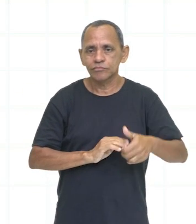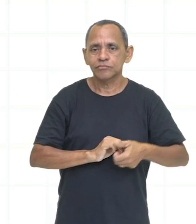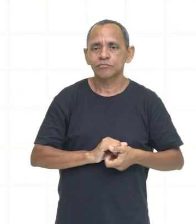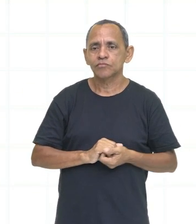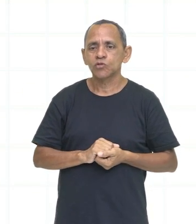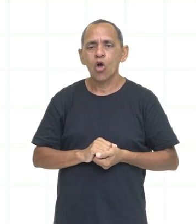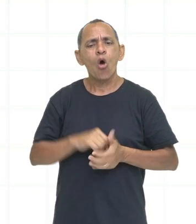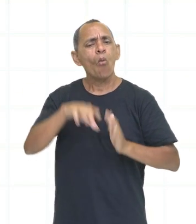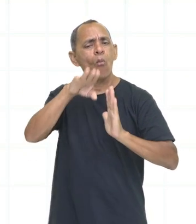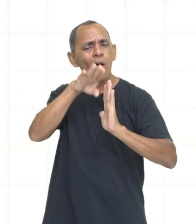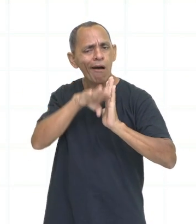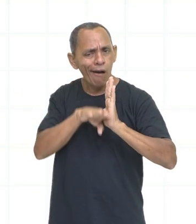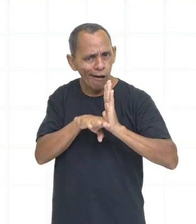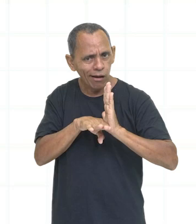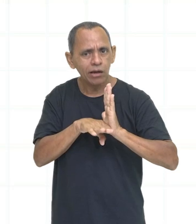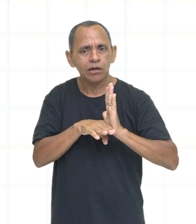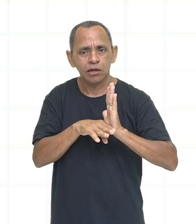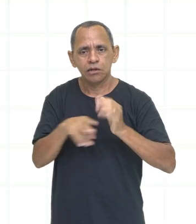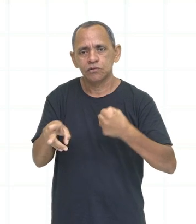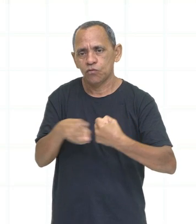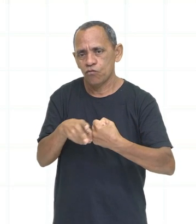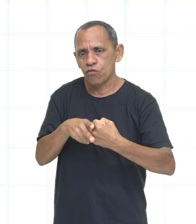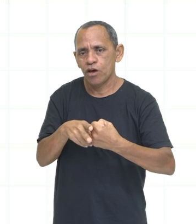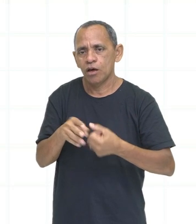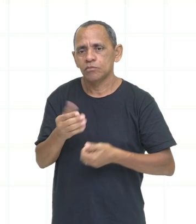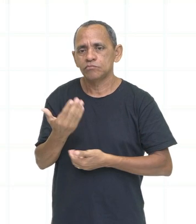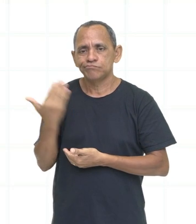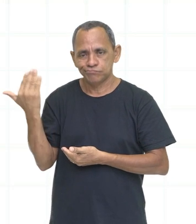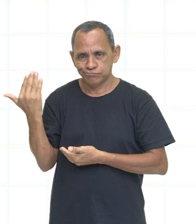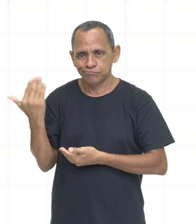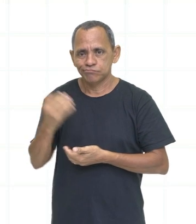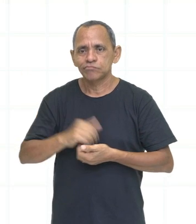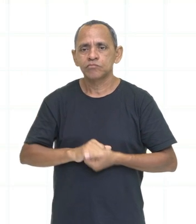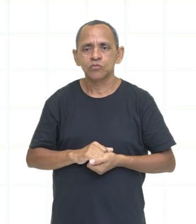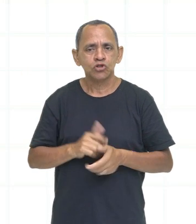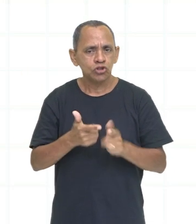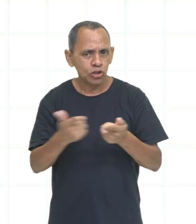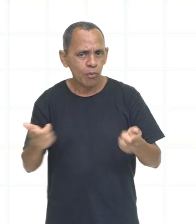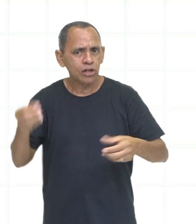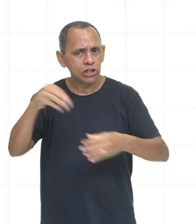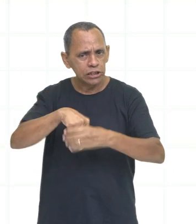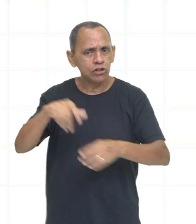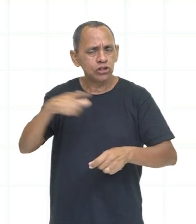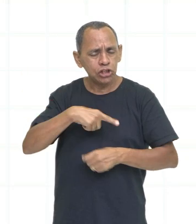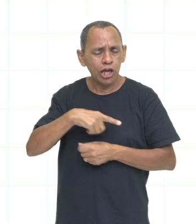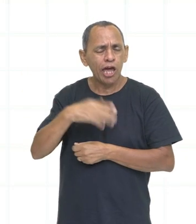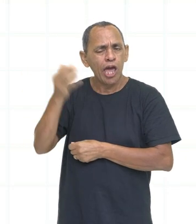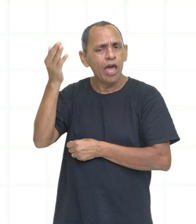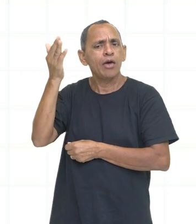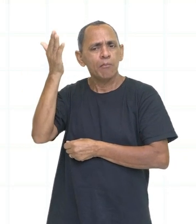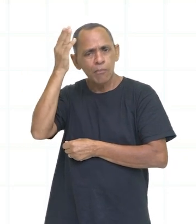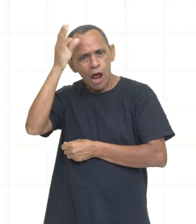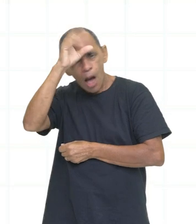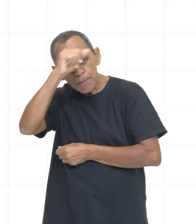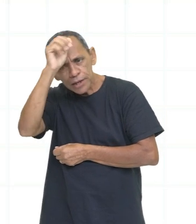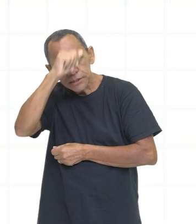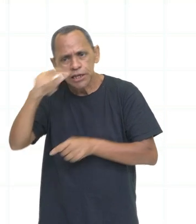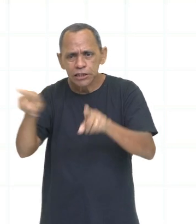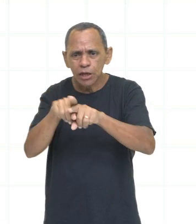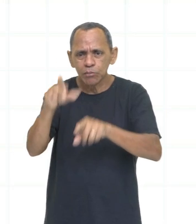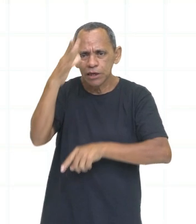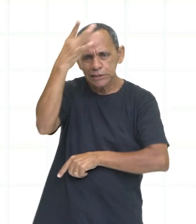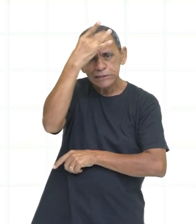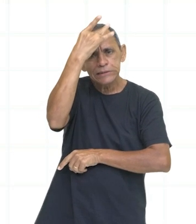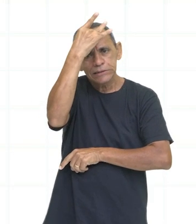verb list, nossa lista de verbos, né? Lista de verbos é uma classe gramatical extremamente importante para aprender. É uma dica, inclusive. Memorizar